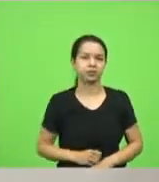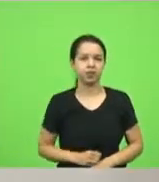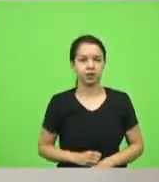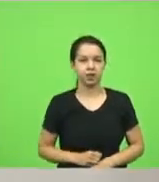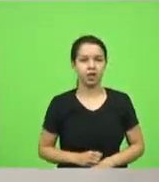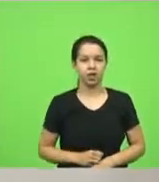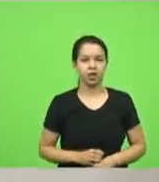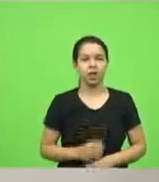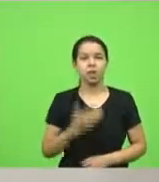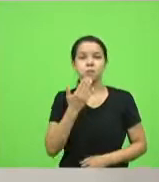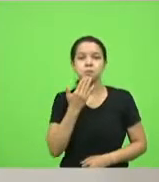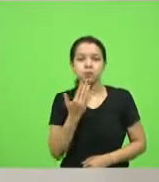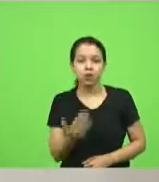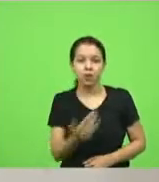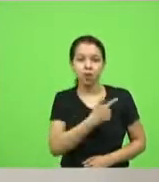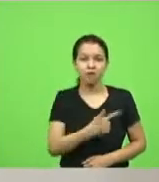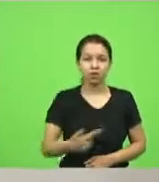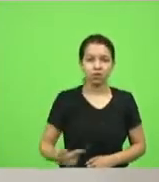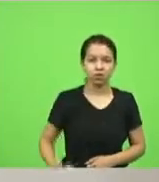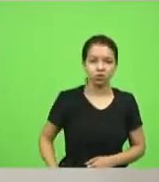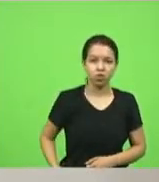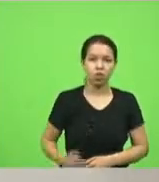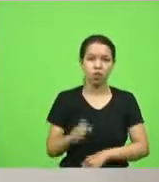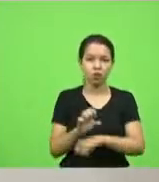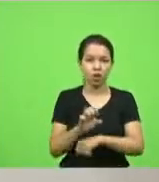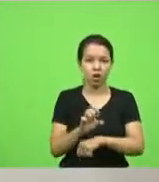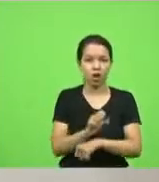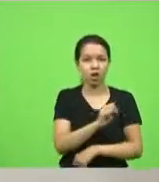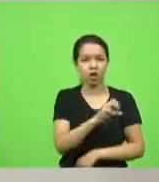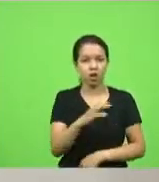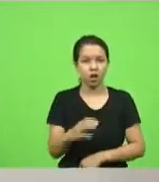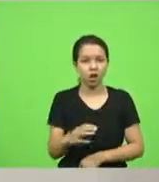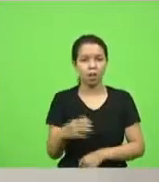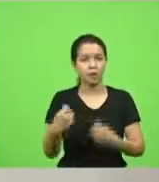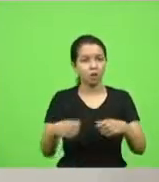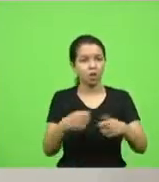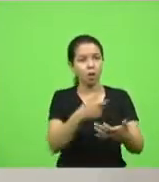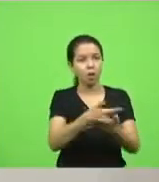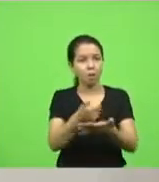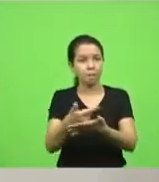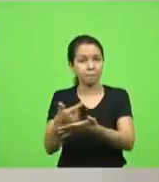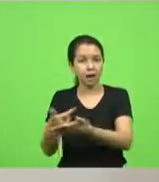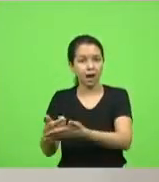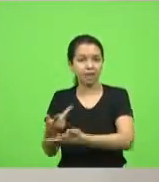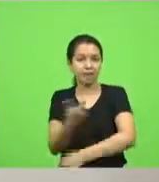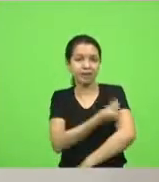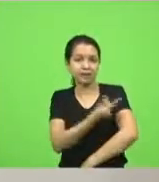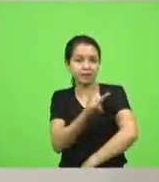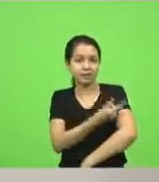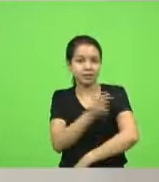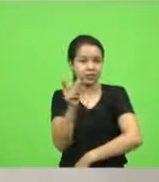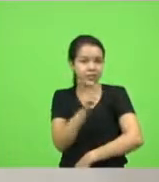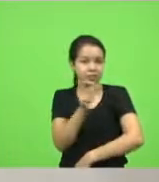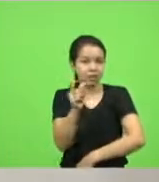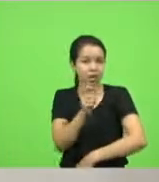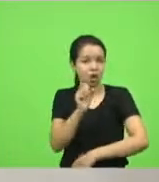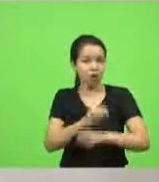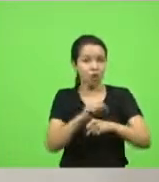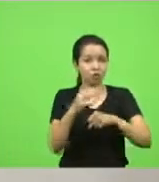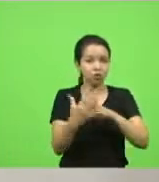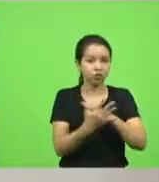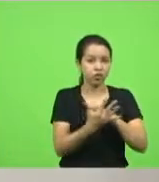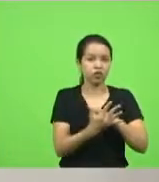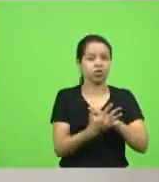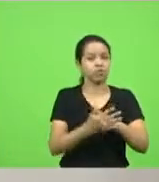governador do Estado de Santa Catarina pela compra de vacinas contra a Covid-19 imediatamente. Em discussão.